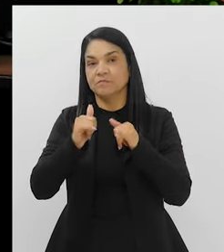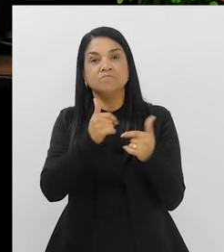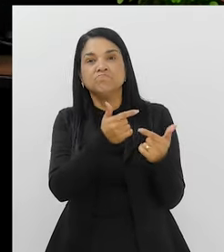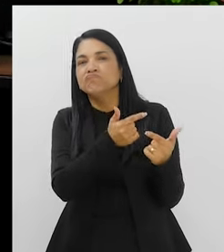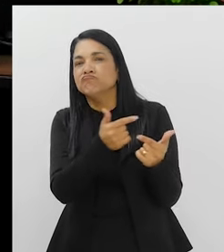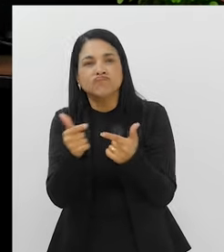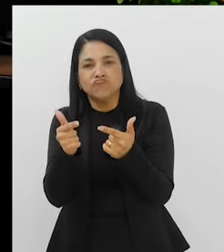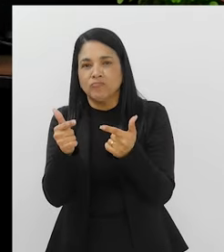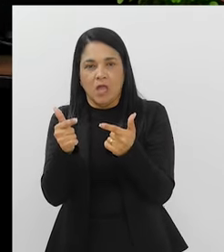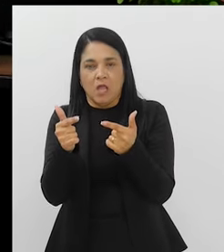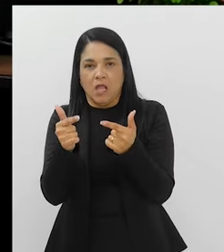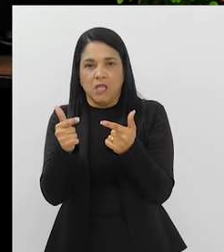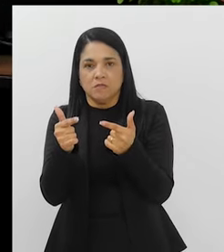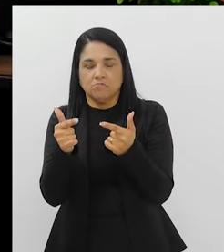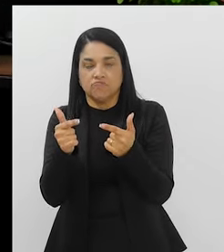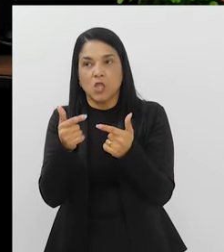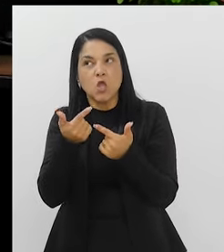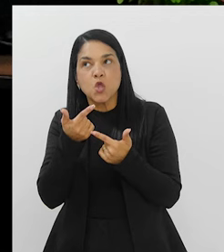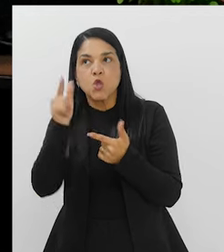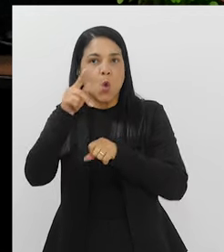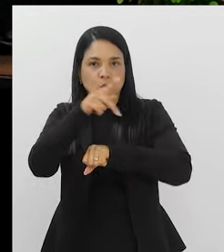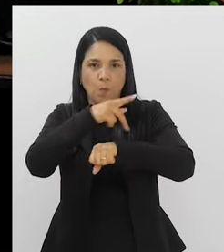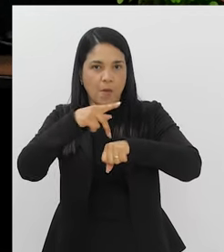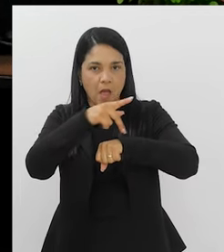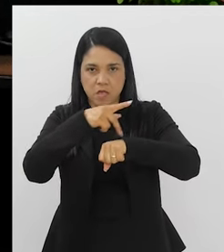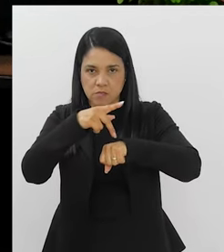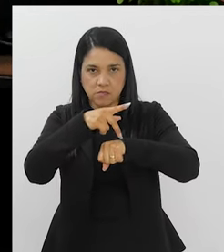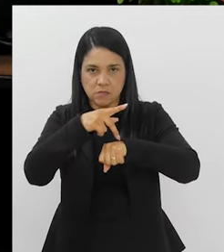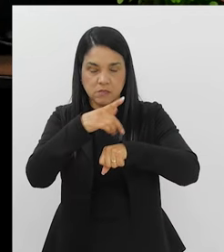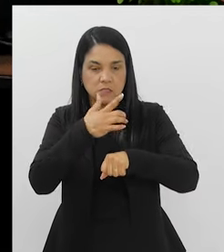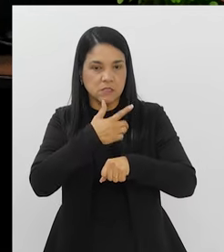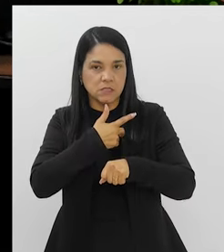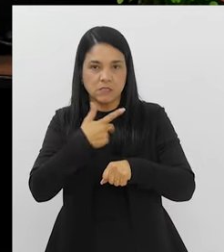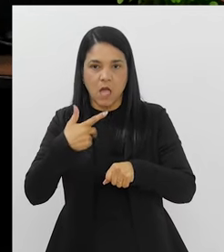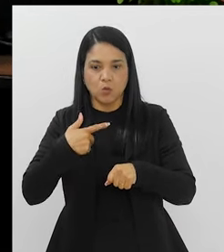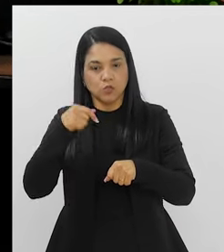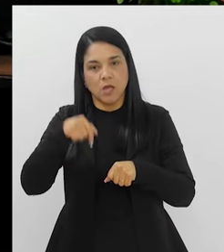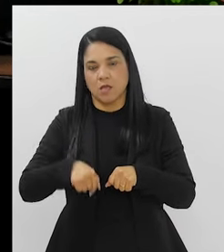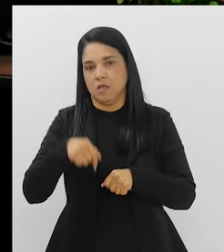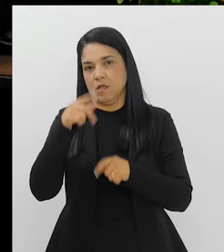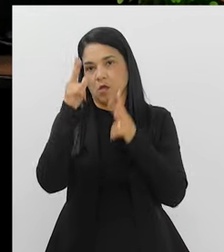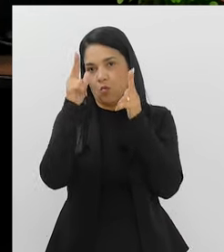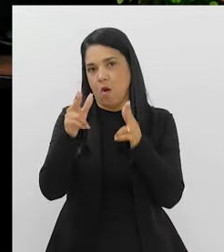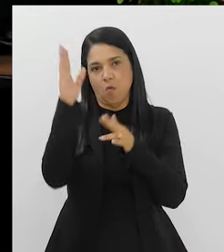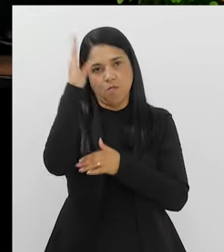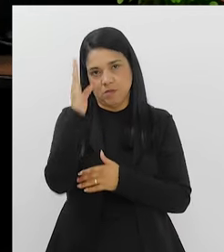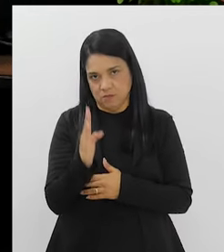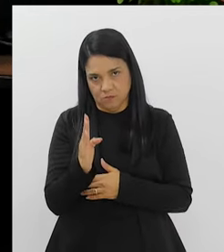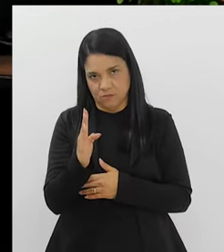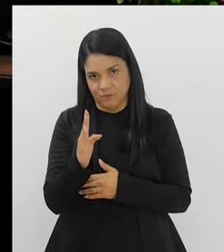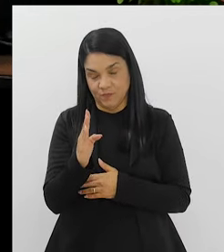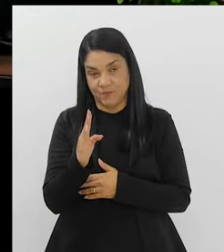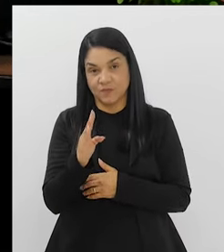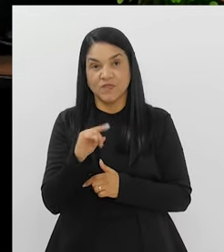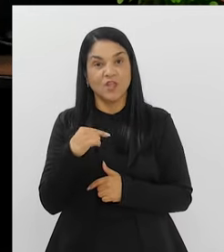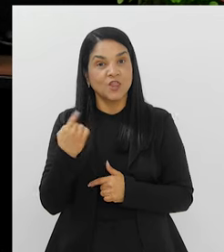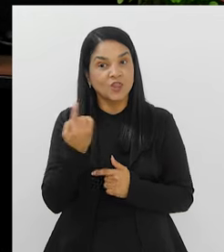não existe em nenhum outro país a saúde como é levada no Brasil.